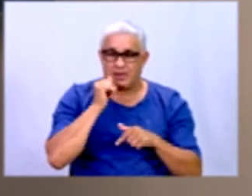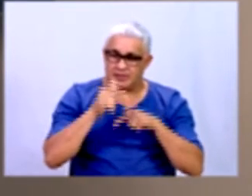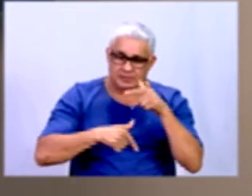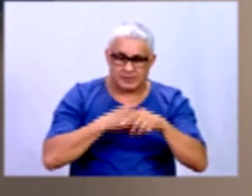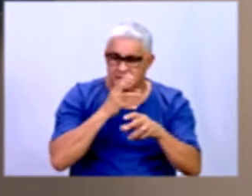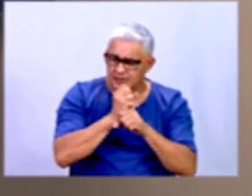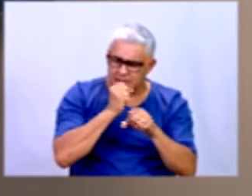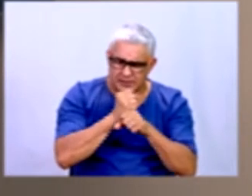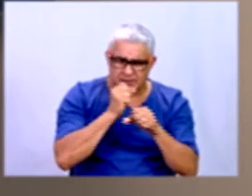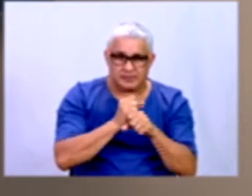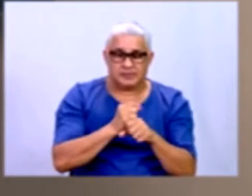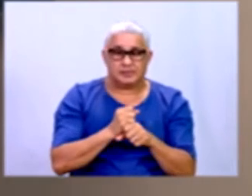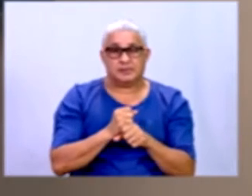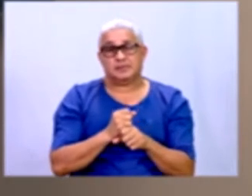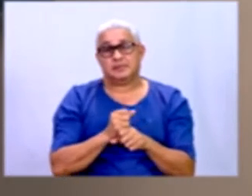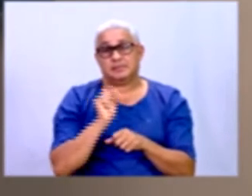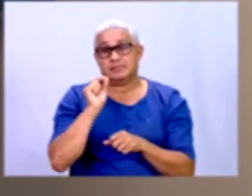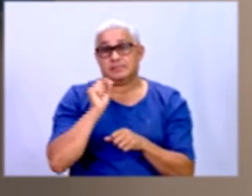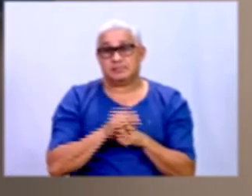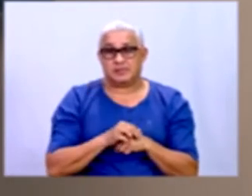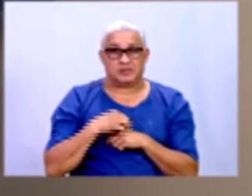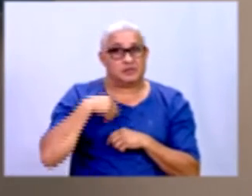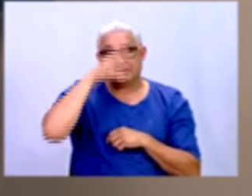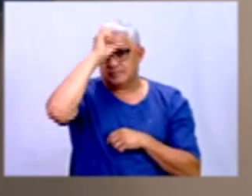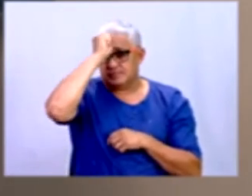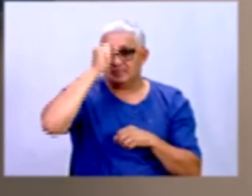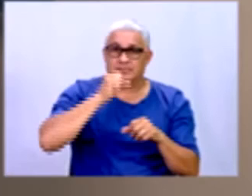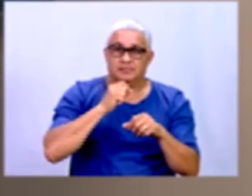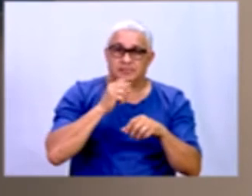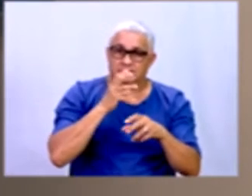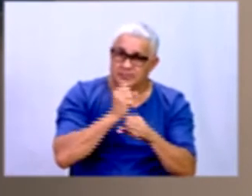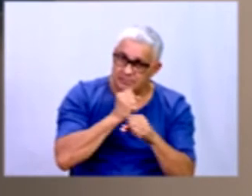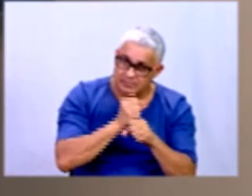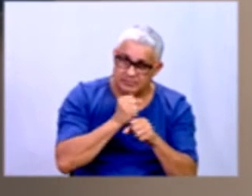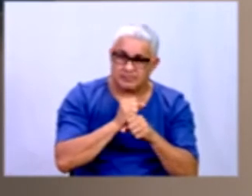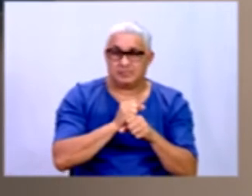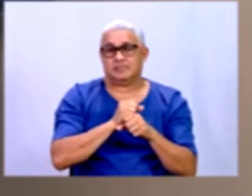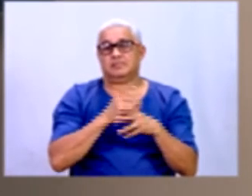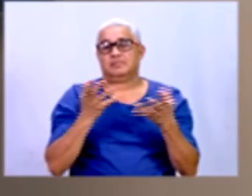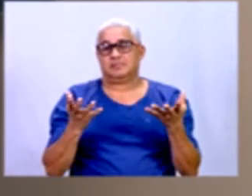cálculo. É interessante porque, ah, eu aprendi a fazer esse cálculo na estatística.